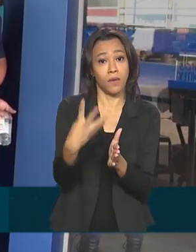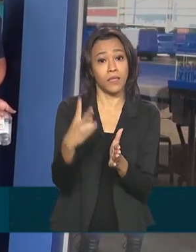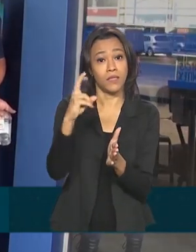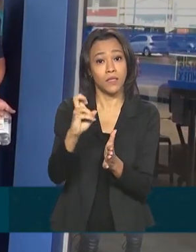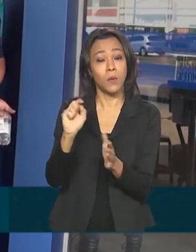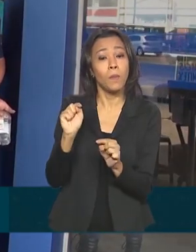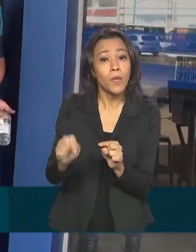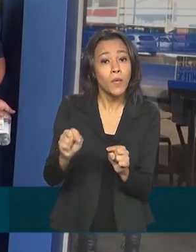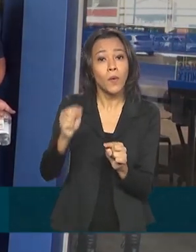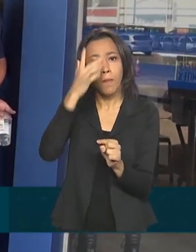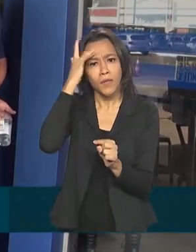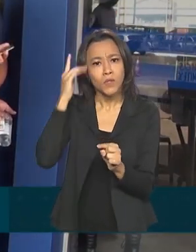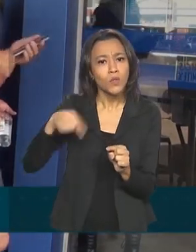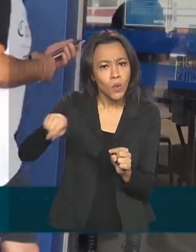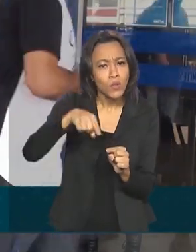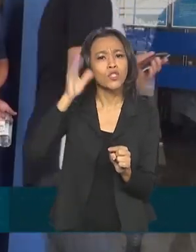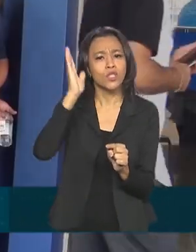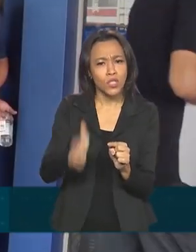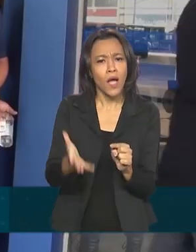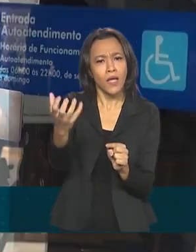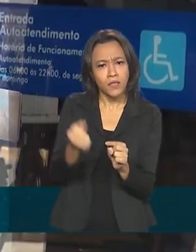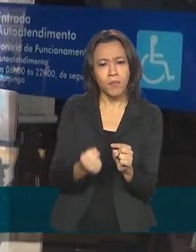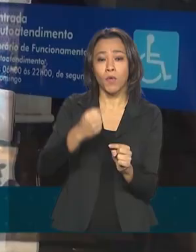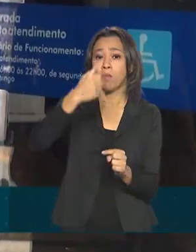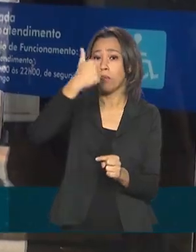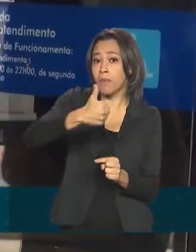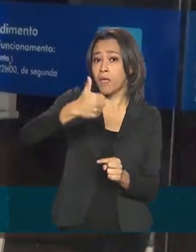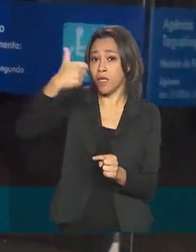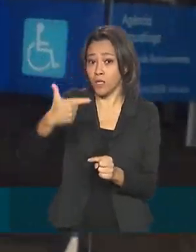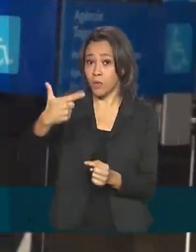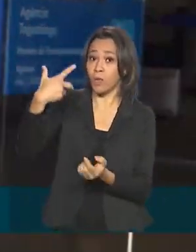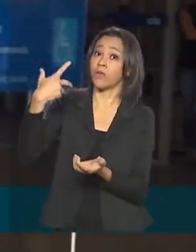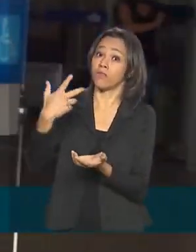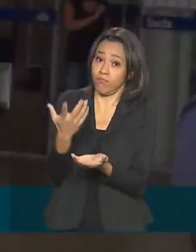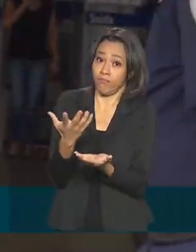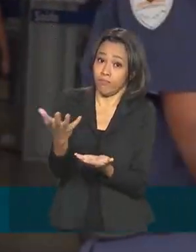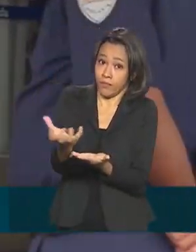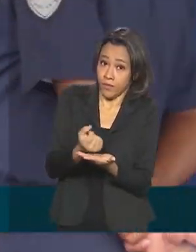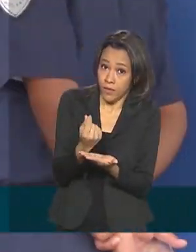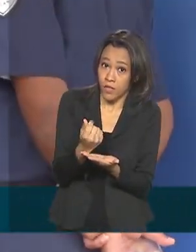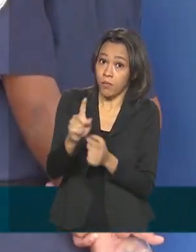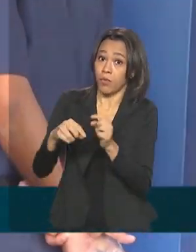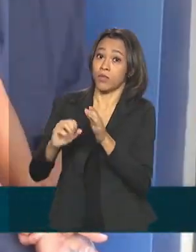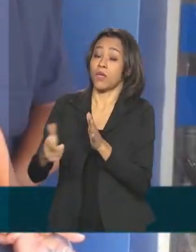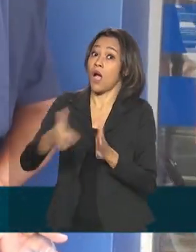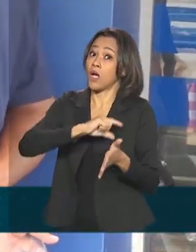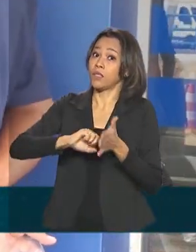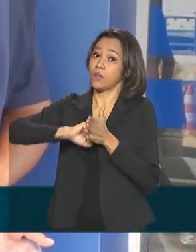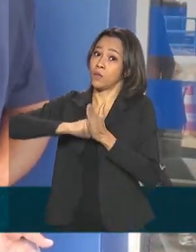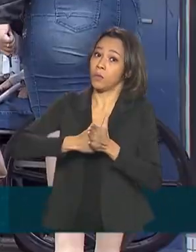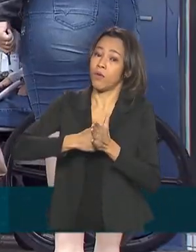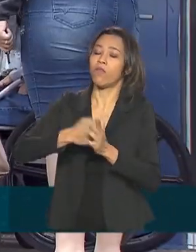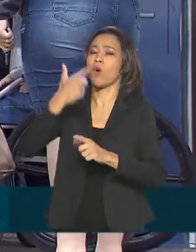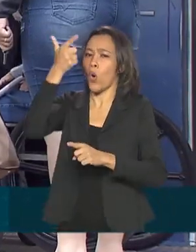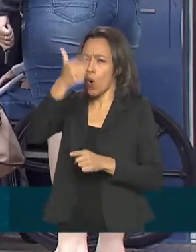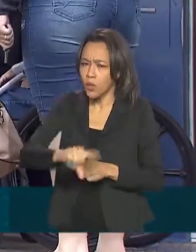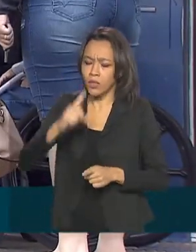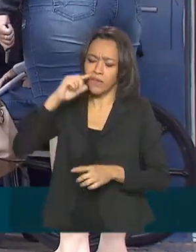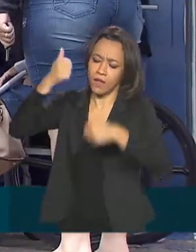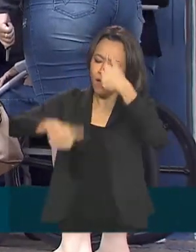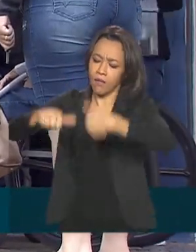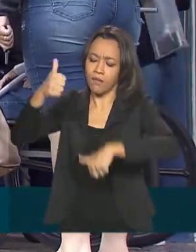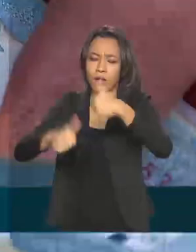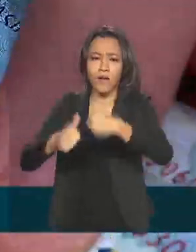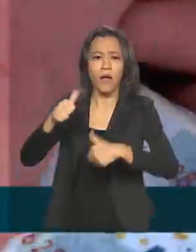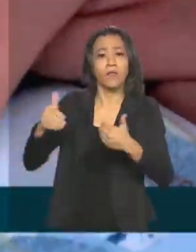pessoas que chegaram a receber duas parcelas antes de ter o benefício suspenso foram reavaliadas pelo Ministério